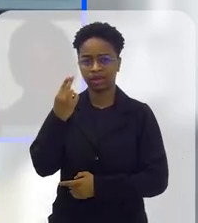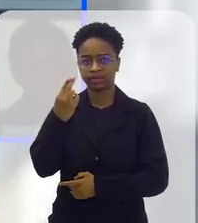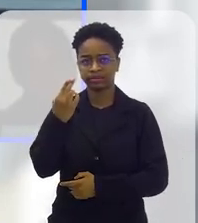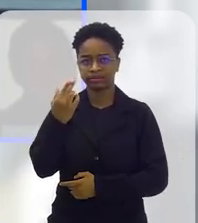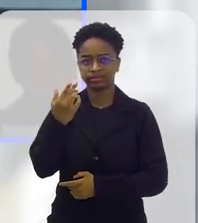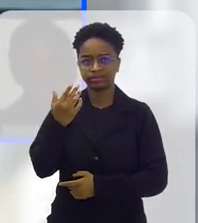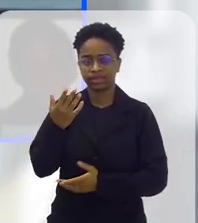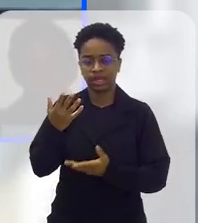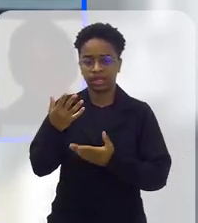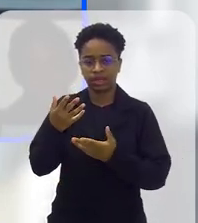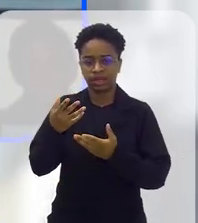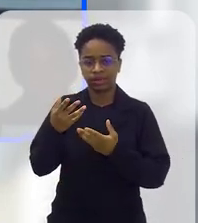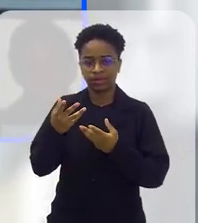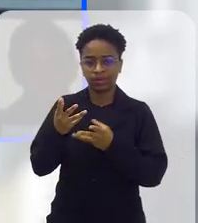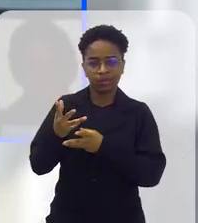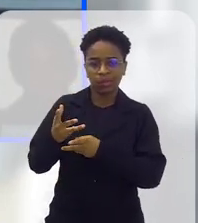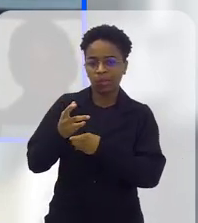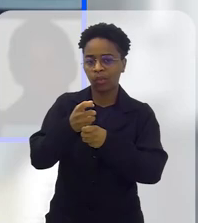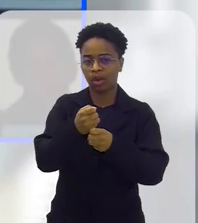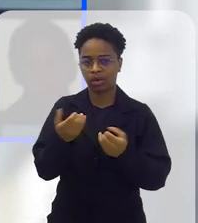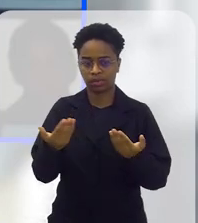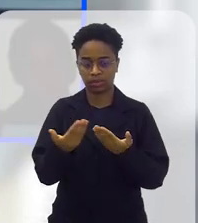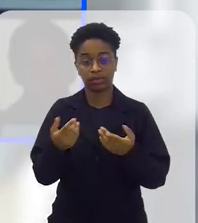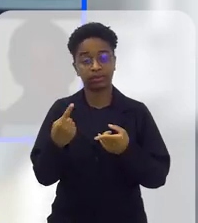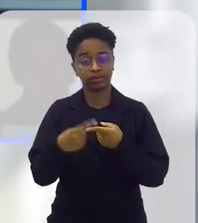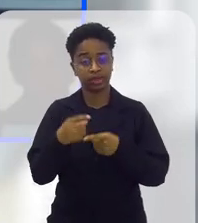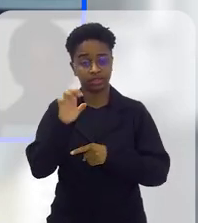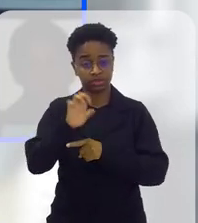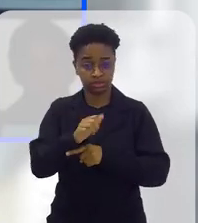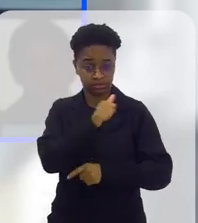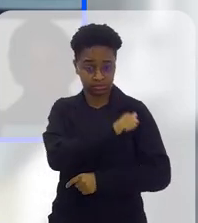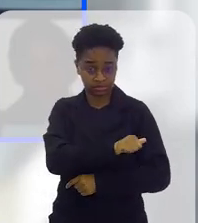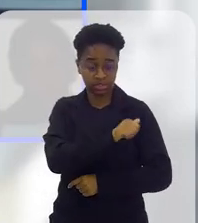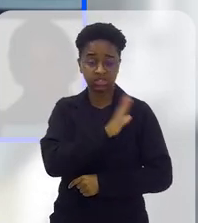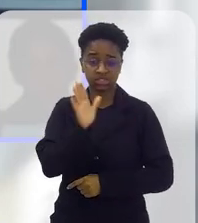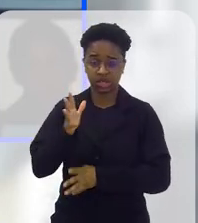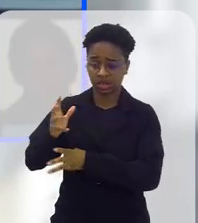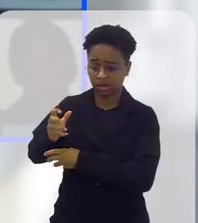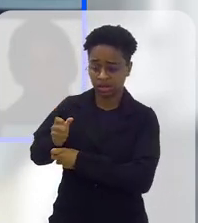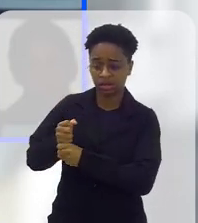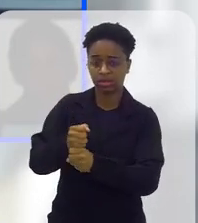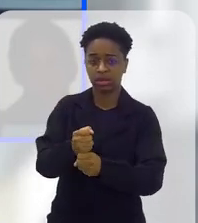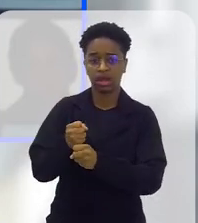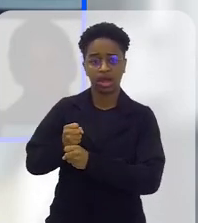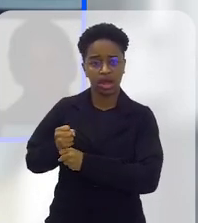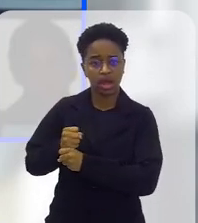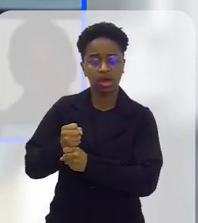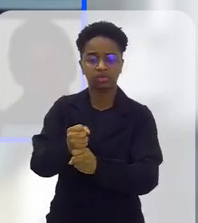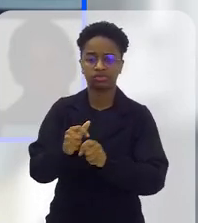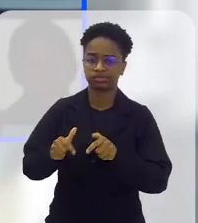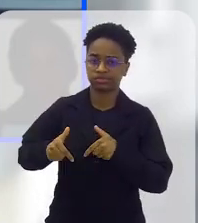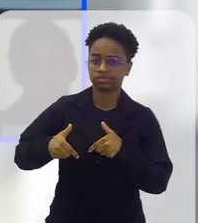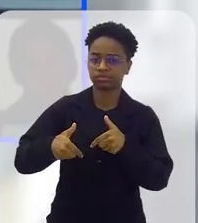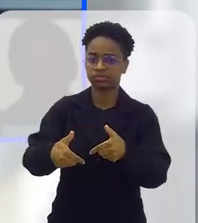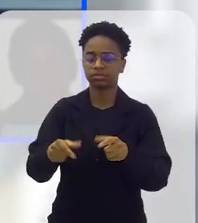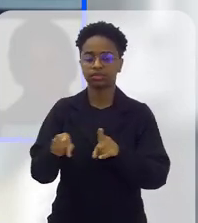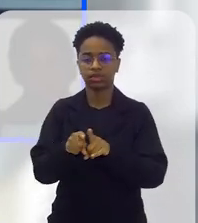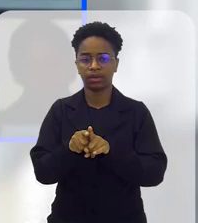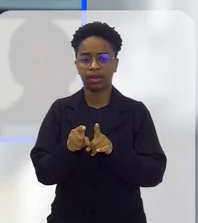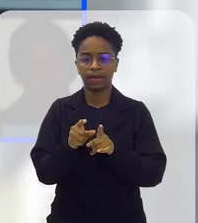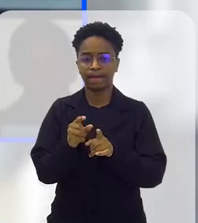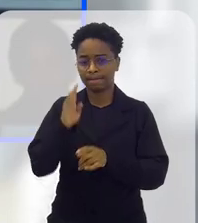dimensionar nesse momento. O nosso estado do Rio de Janeiro já vem há alguns anos fazendo essa ação,